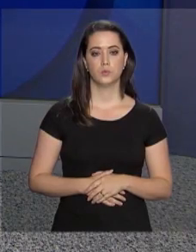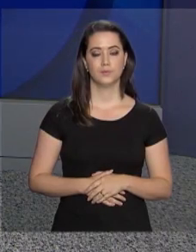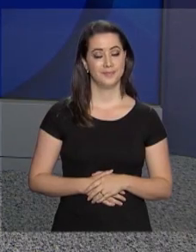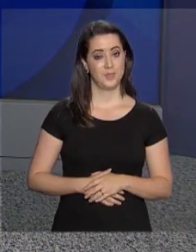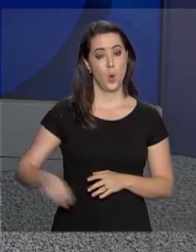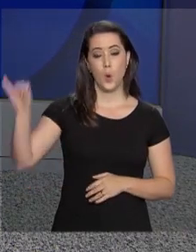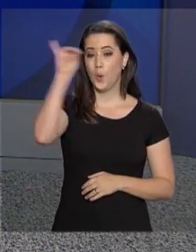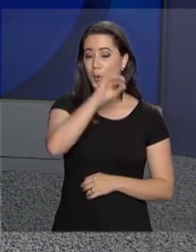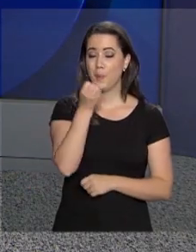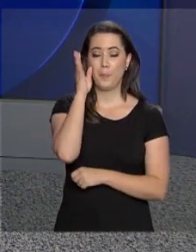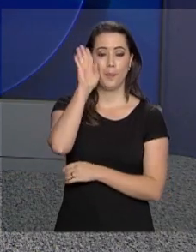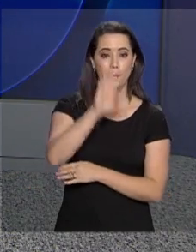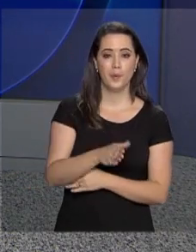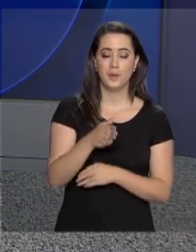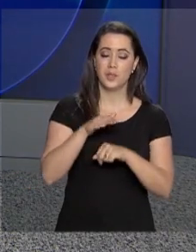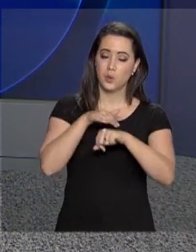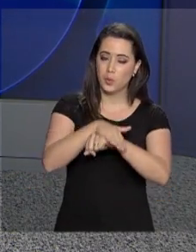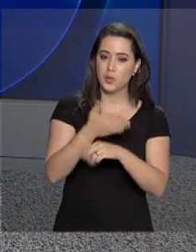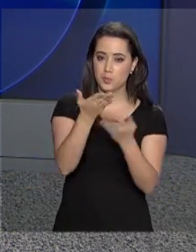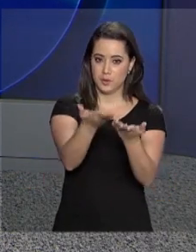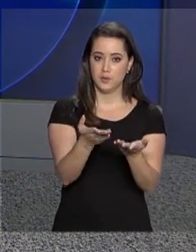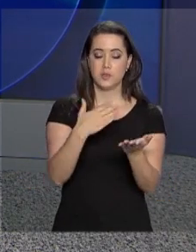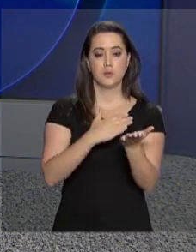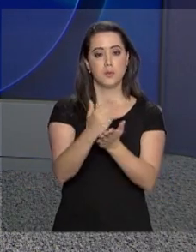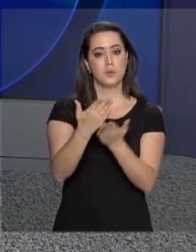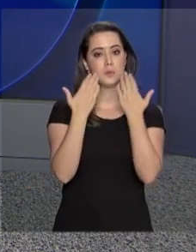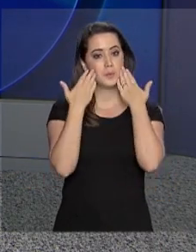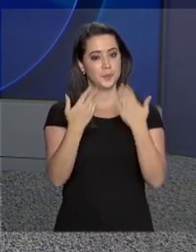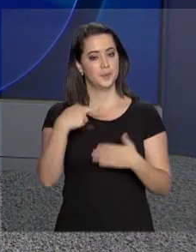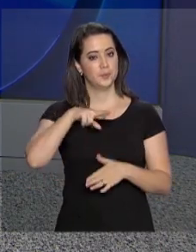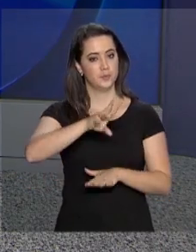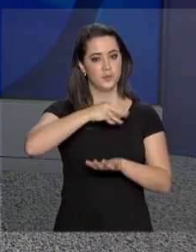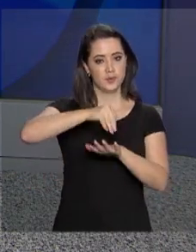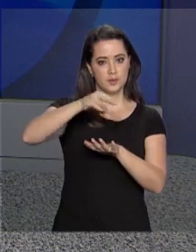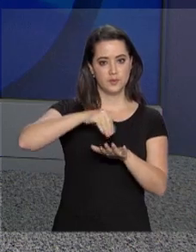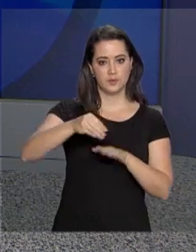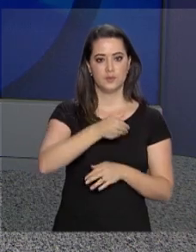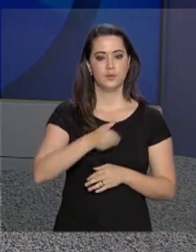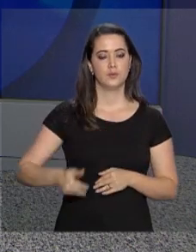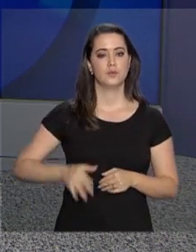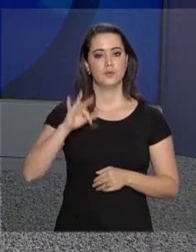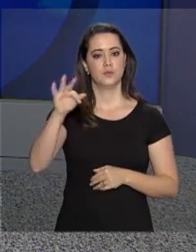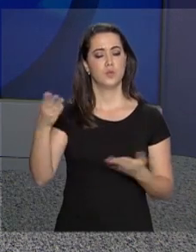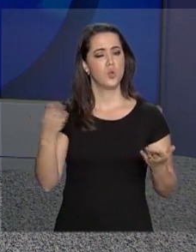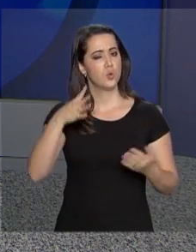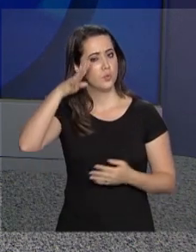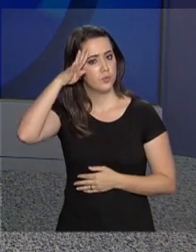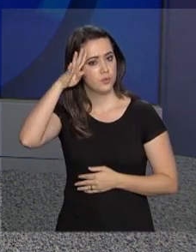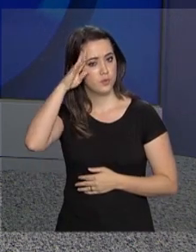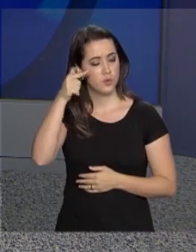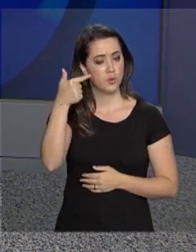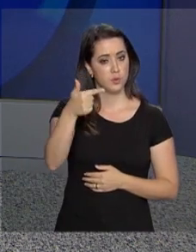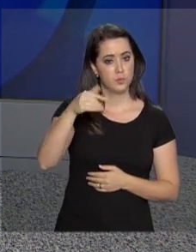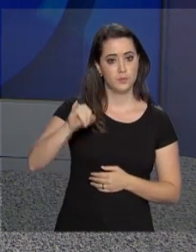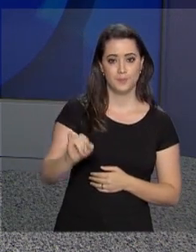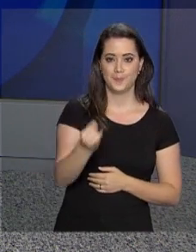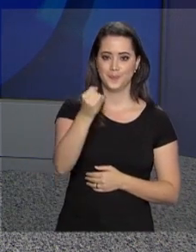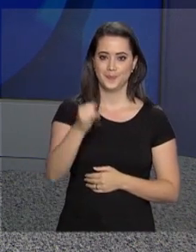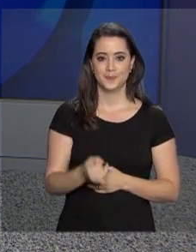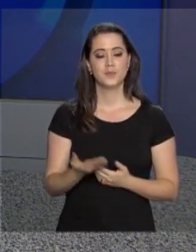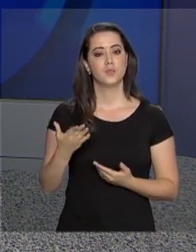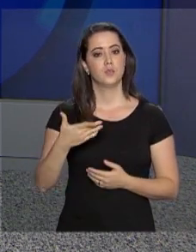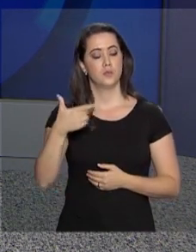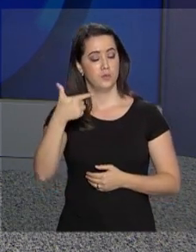Olá, uma ótima noite para você. Começa agora o repórter NBR com as notícias do governo federal desta quarta-feira, 2 de